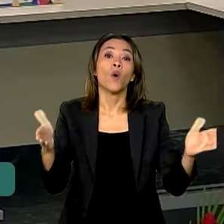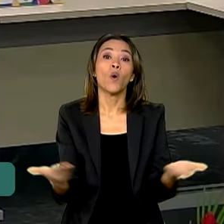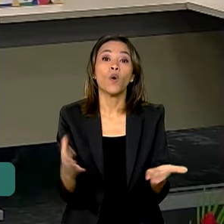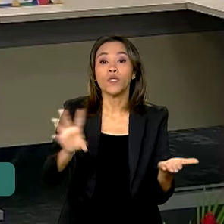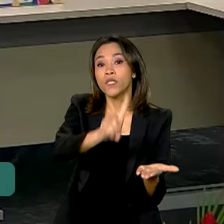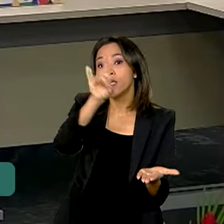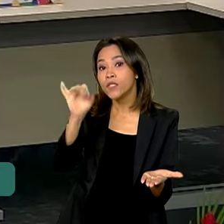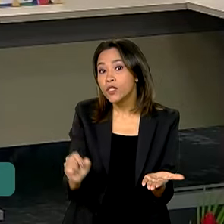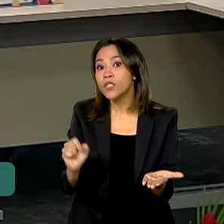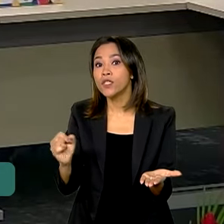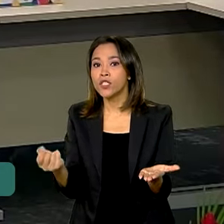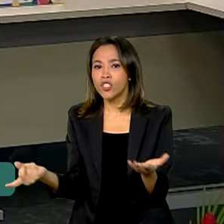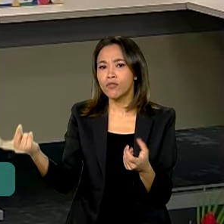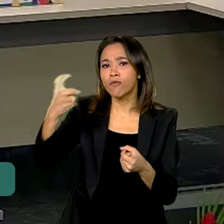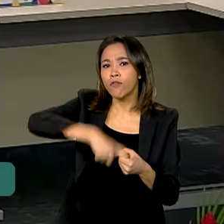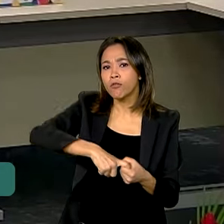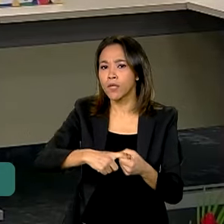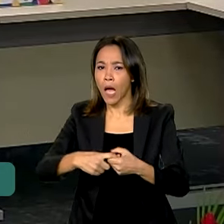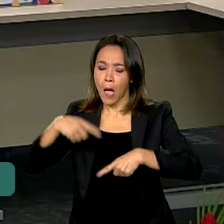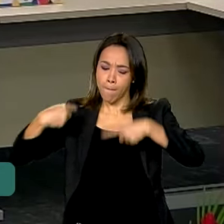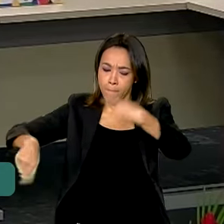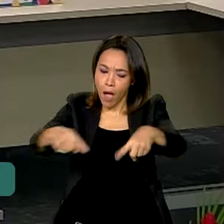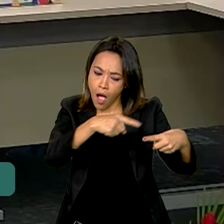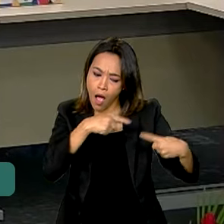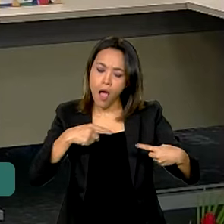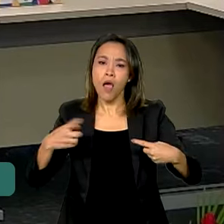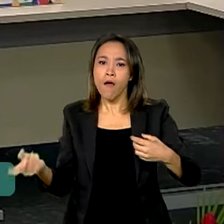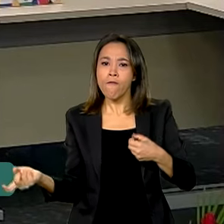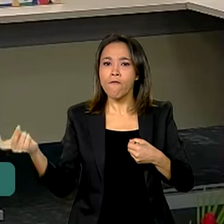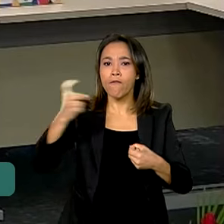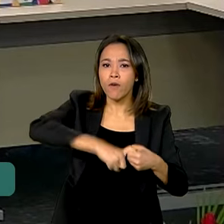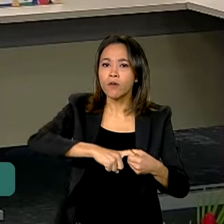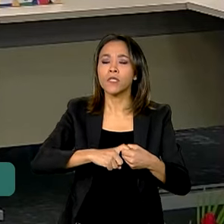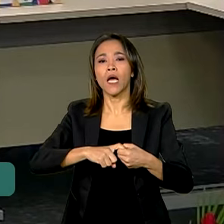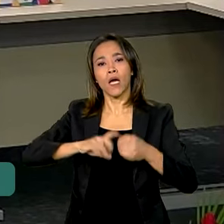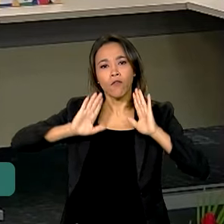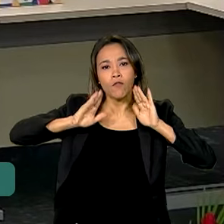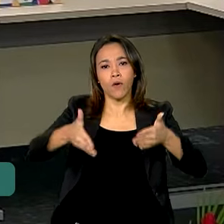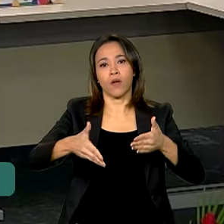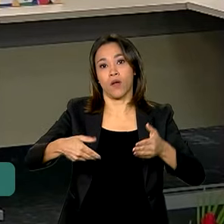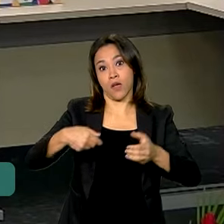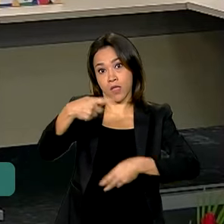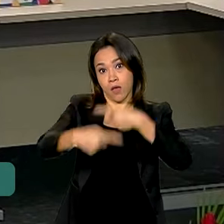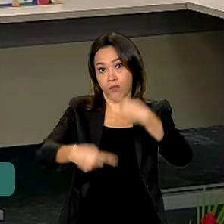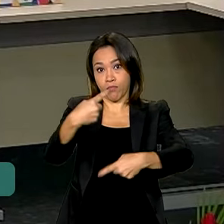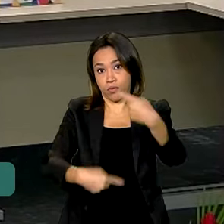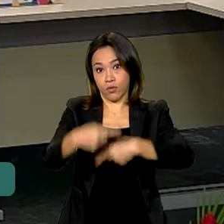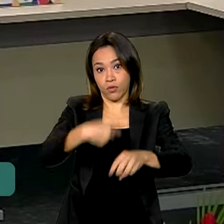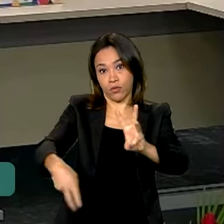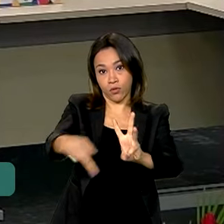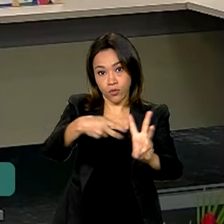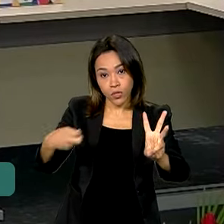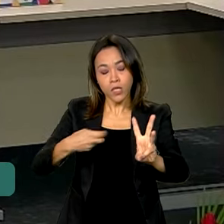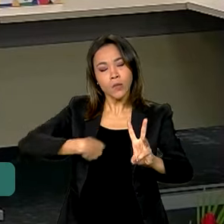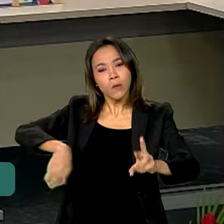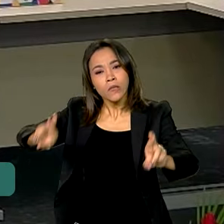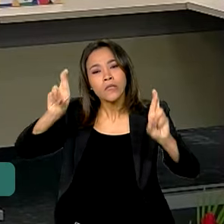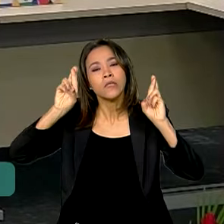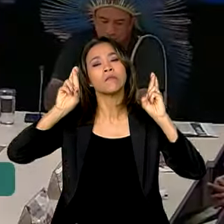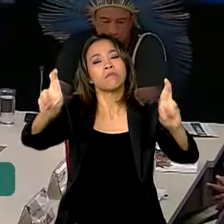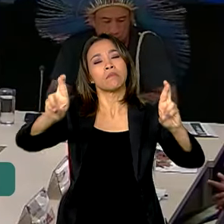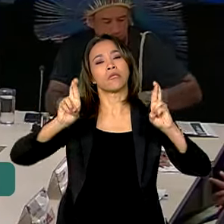de retomada, é dia de política, é dia de retomar a política indigenista com espírito e esperanças